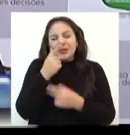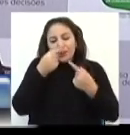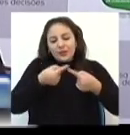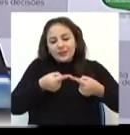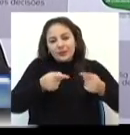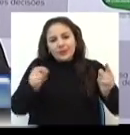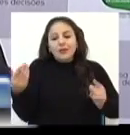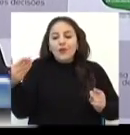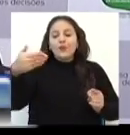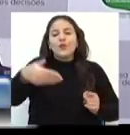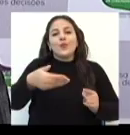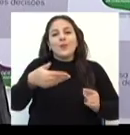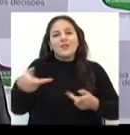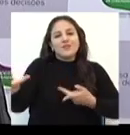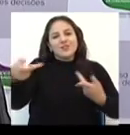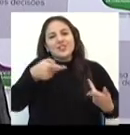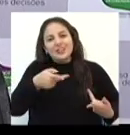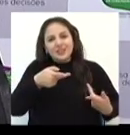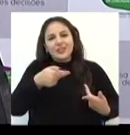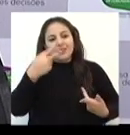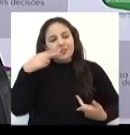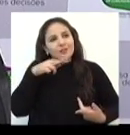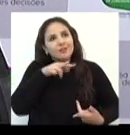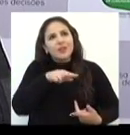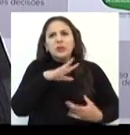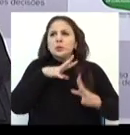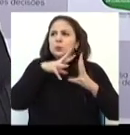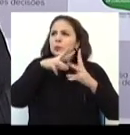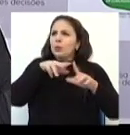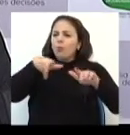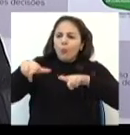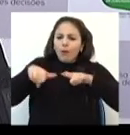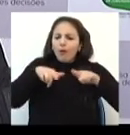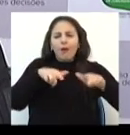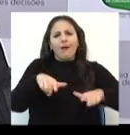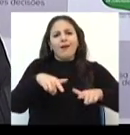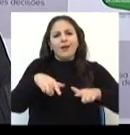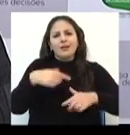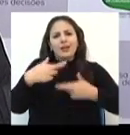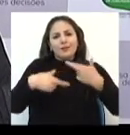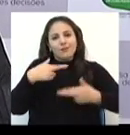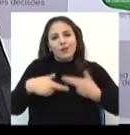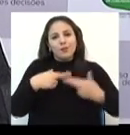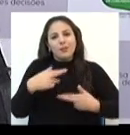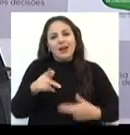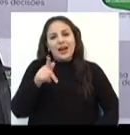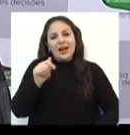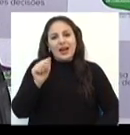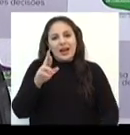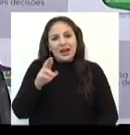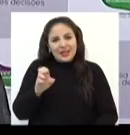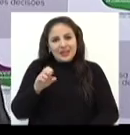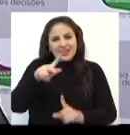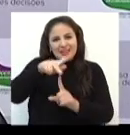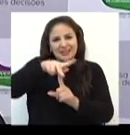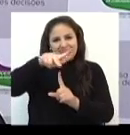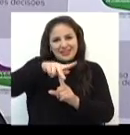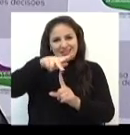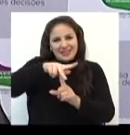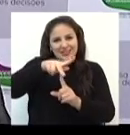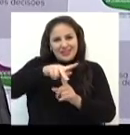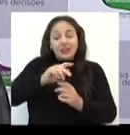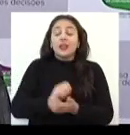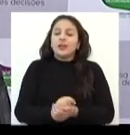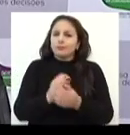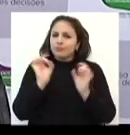-inauguração, visita técnica, para visitar todo o complexo de revitalização da Gare e, em específico, ali a feira do produtor, o